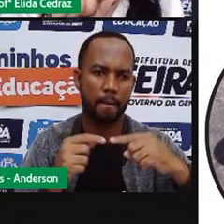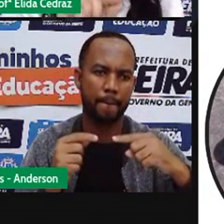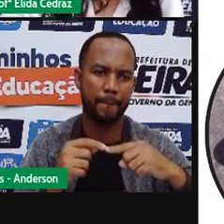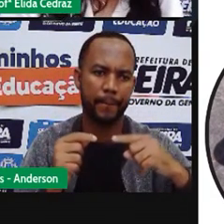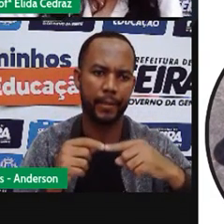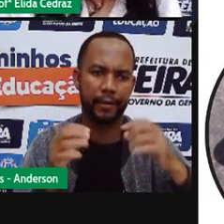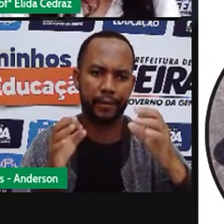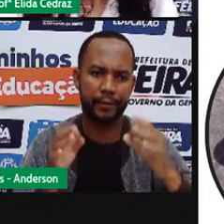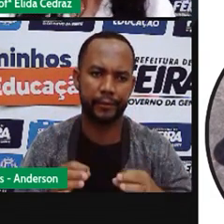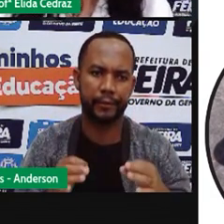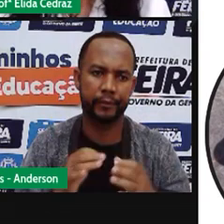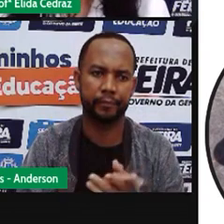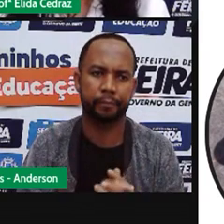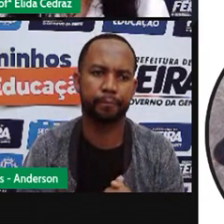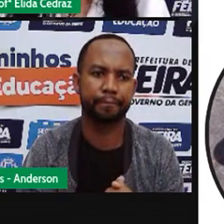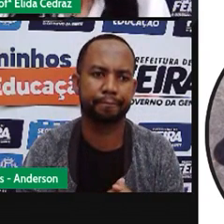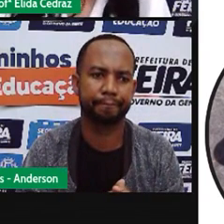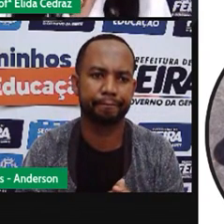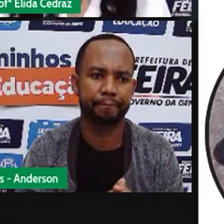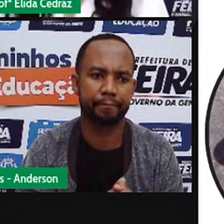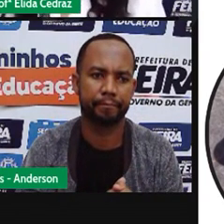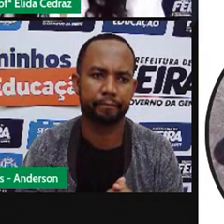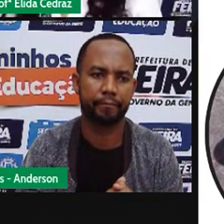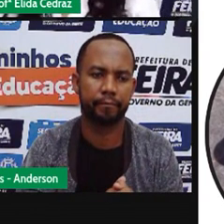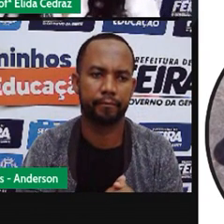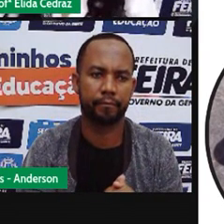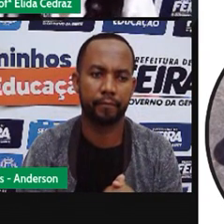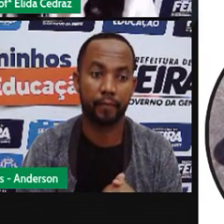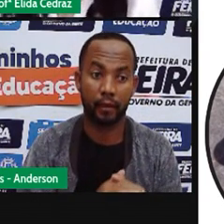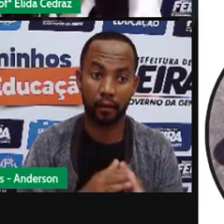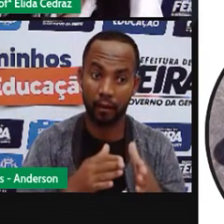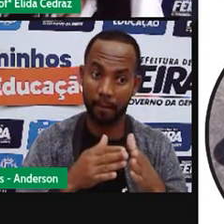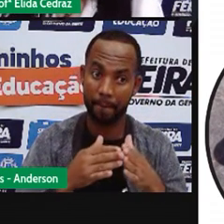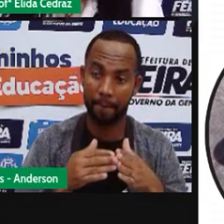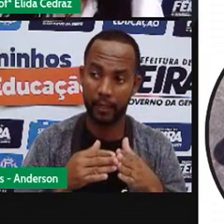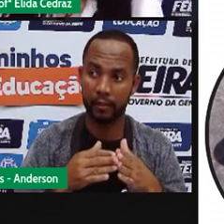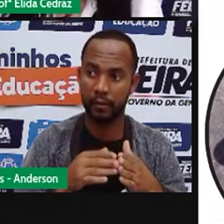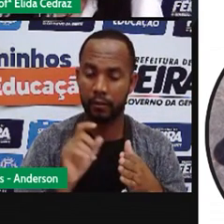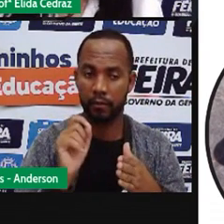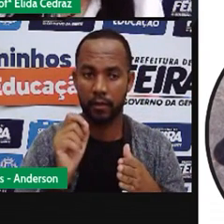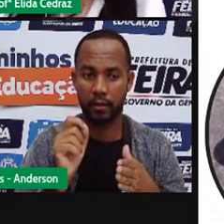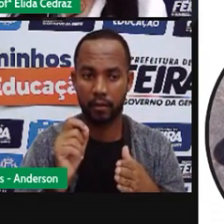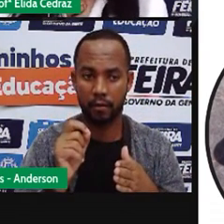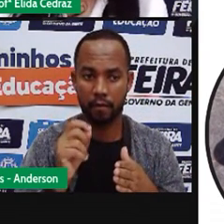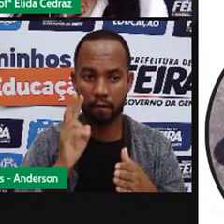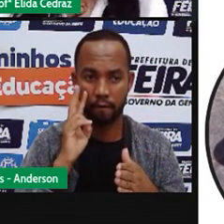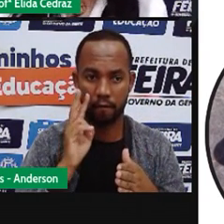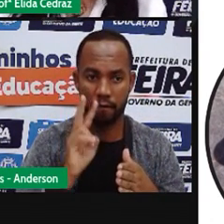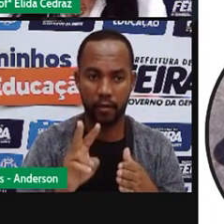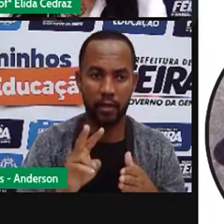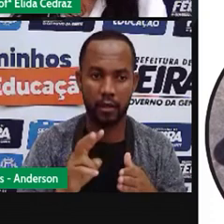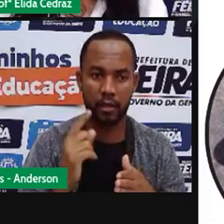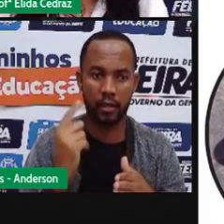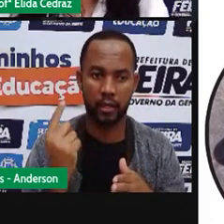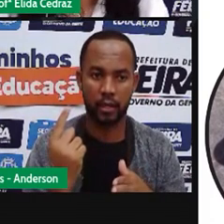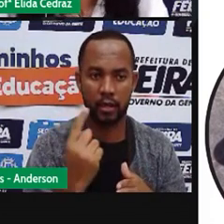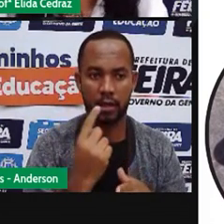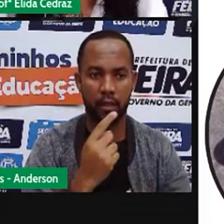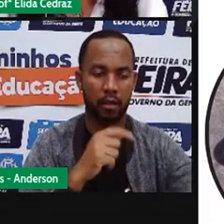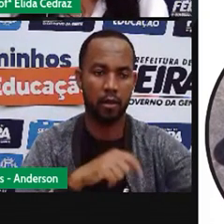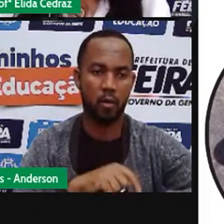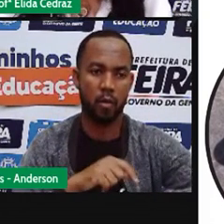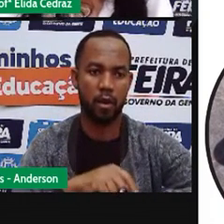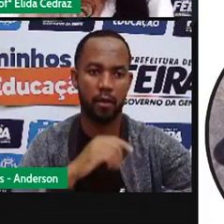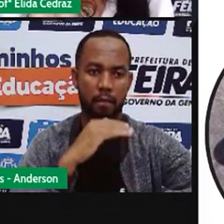observou essa mudança. Eu pedi para ele verificar a cada hora e